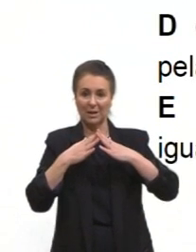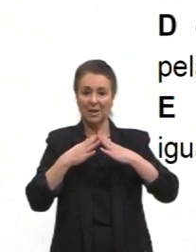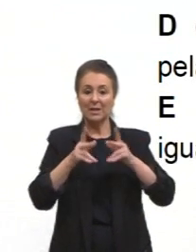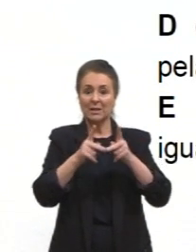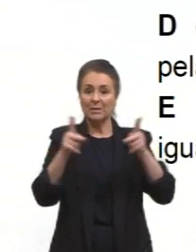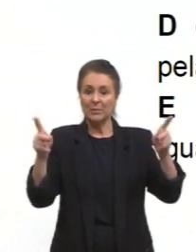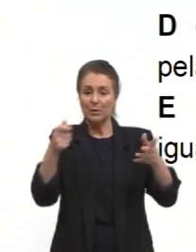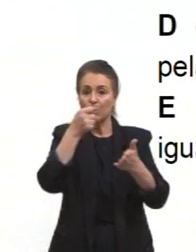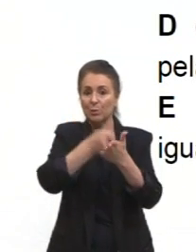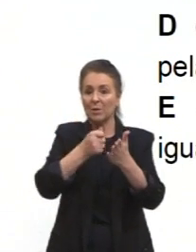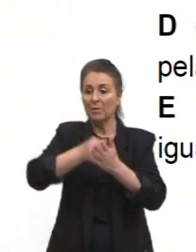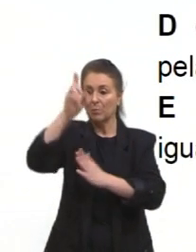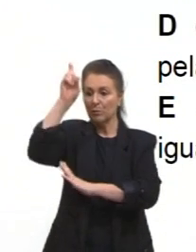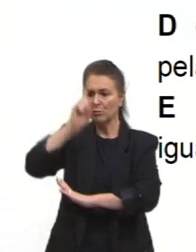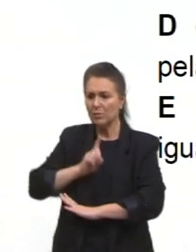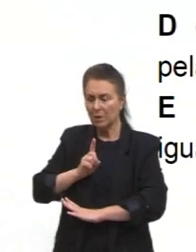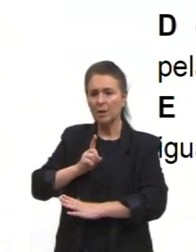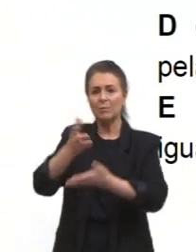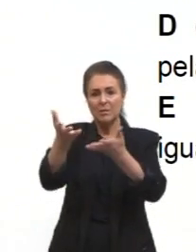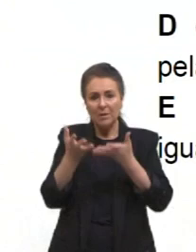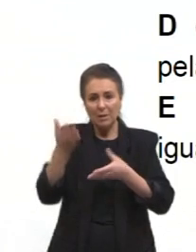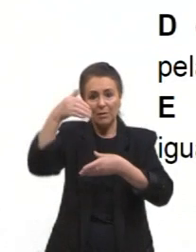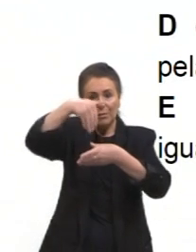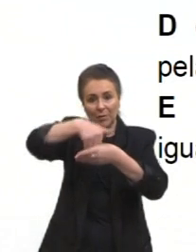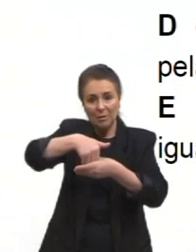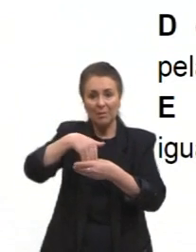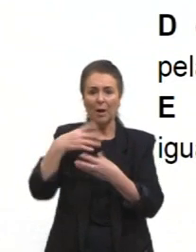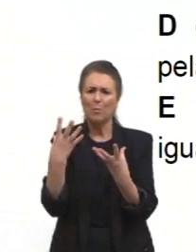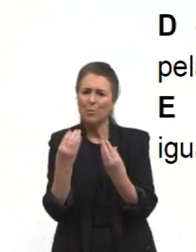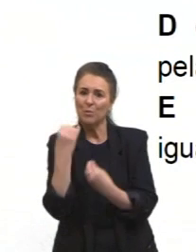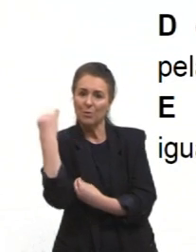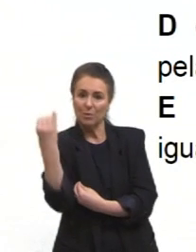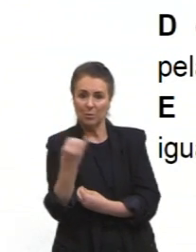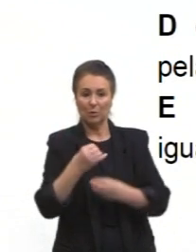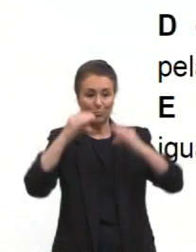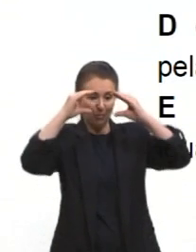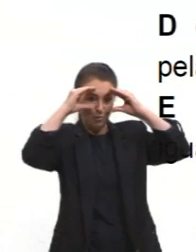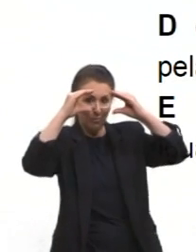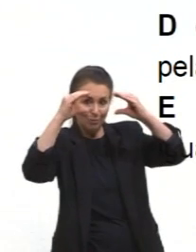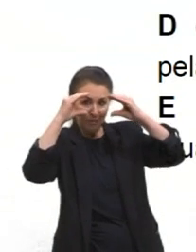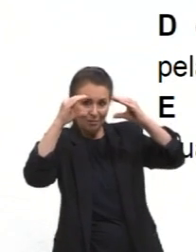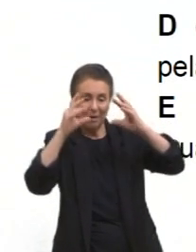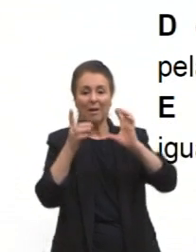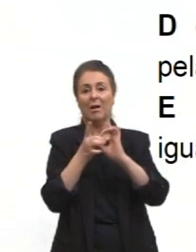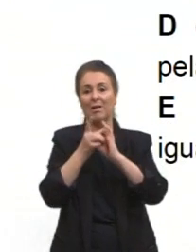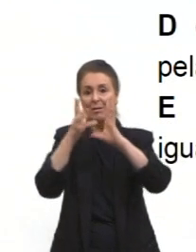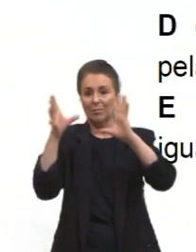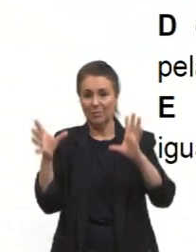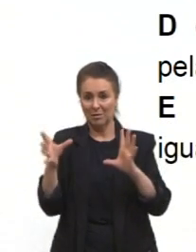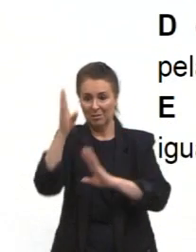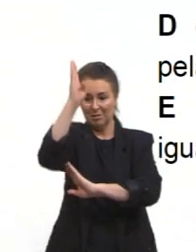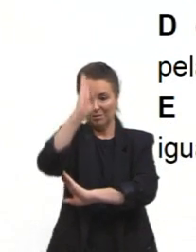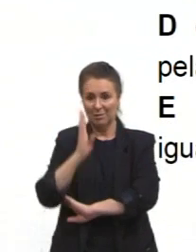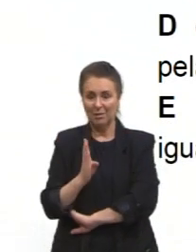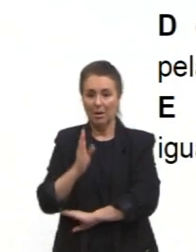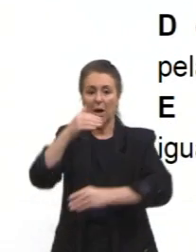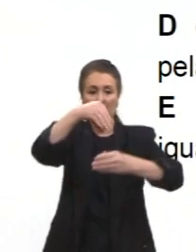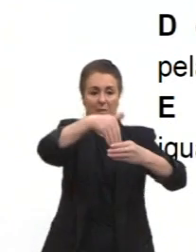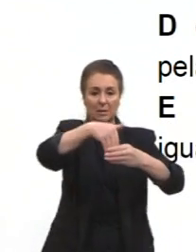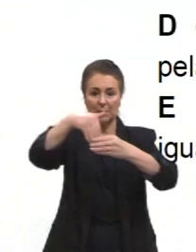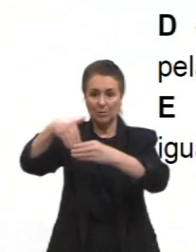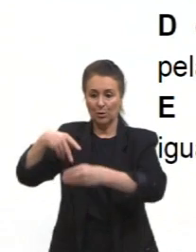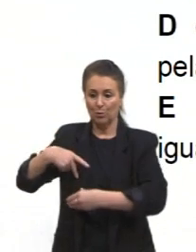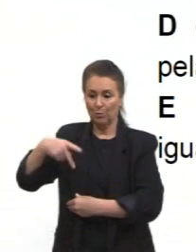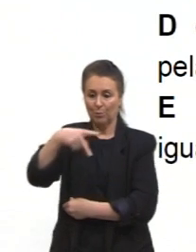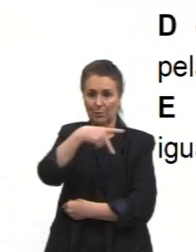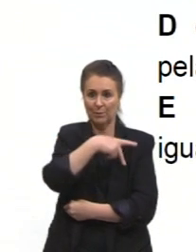se lutava pelo direito ao voto. Tão importante respeitar a nossa democracia, respeitar as eleições populares.